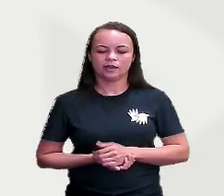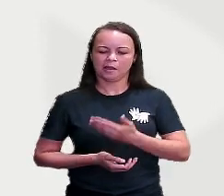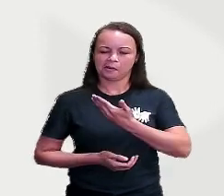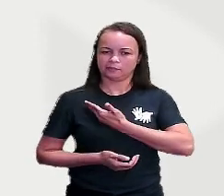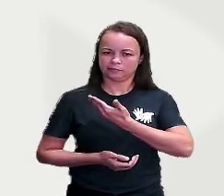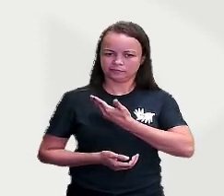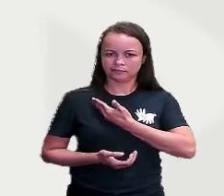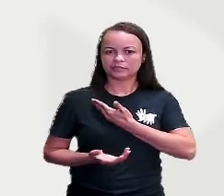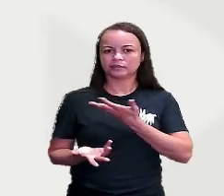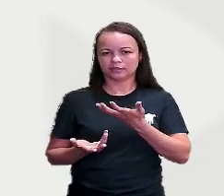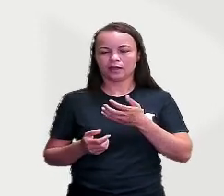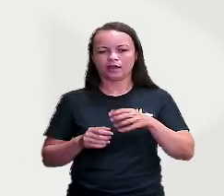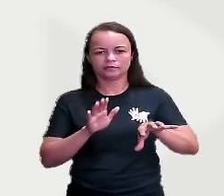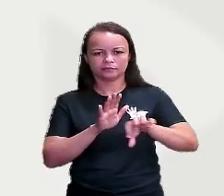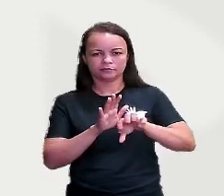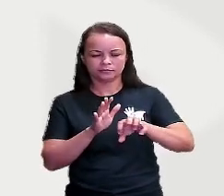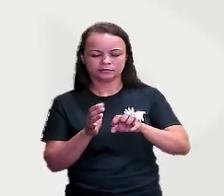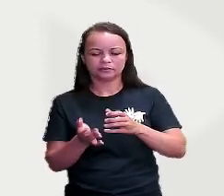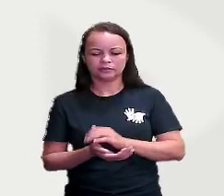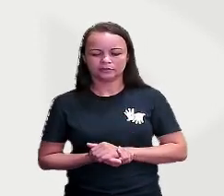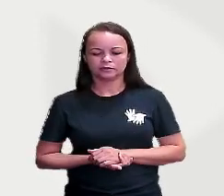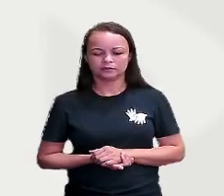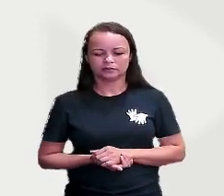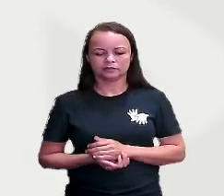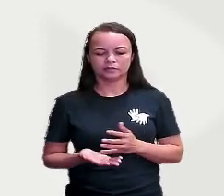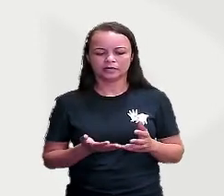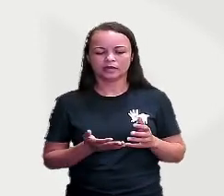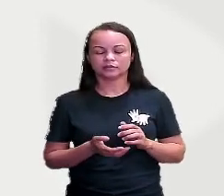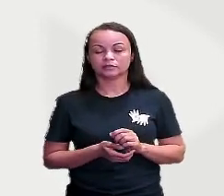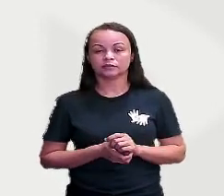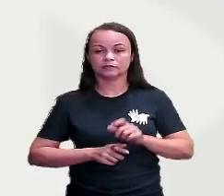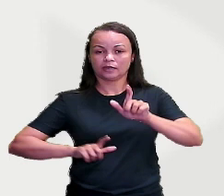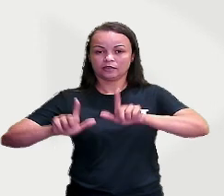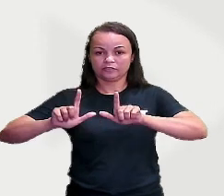abstrato, televisão, concreto,